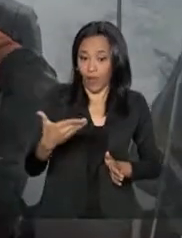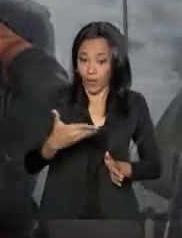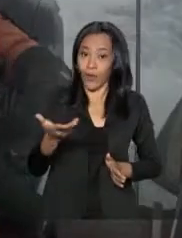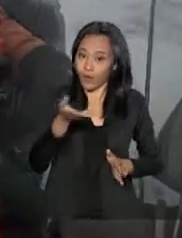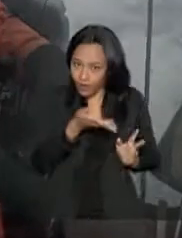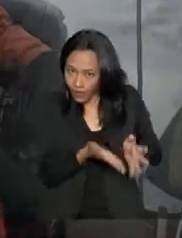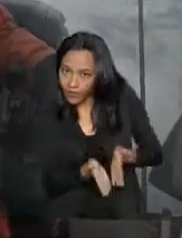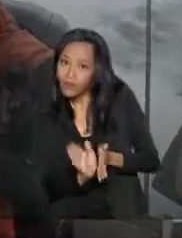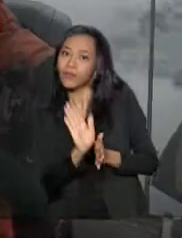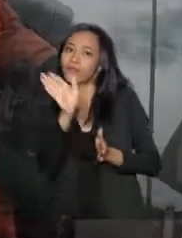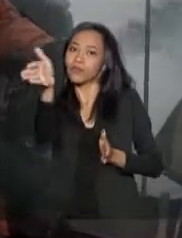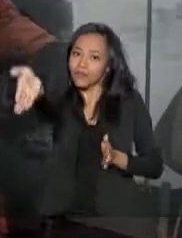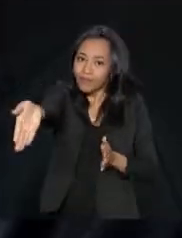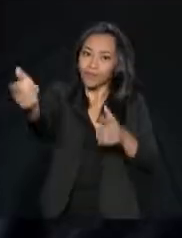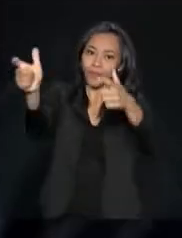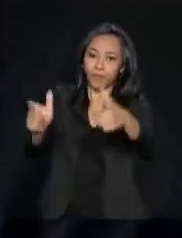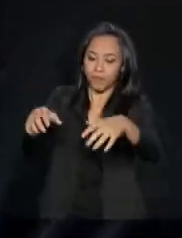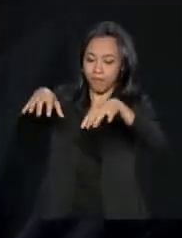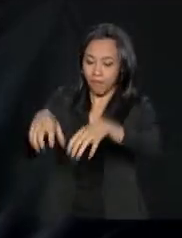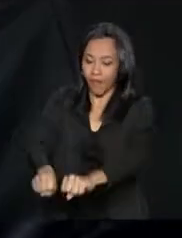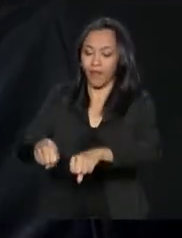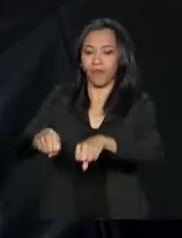os pés no continente gelado.